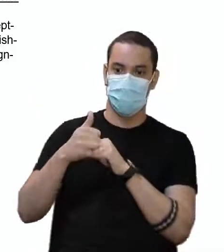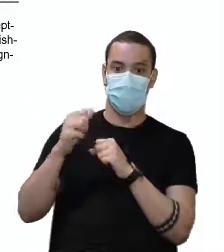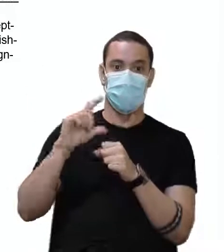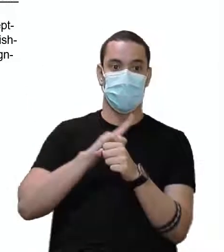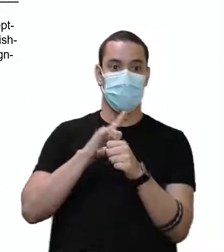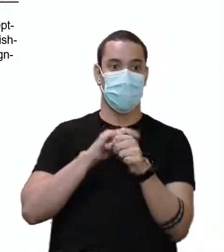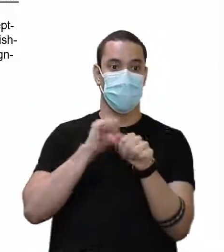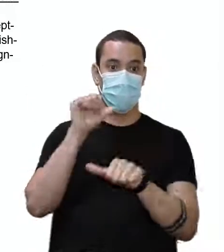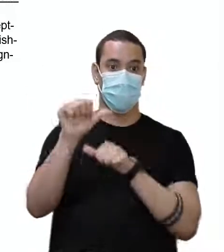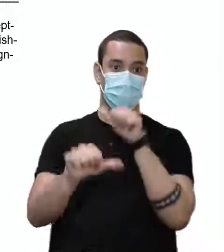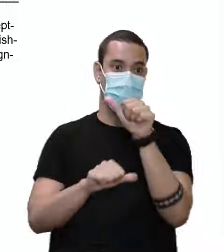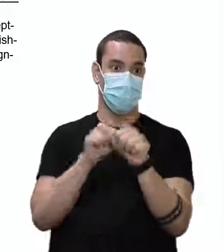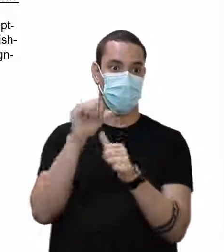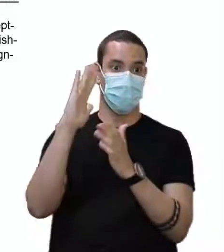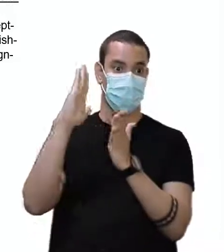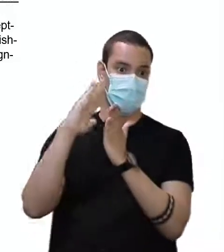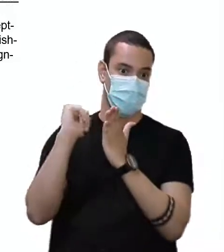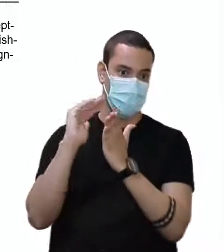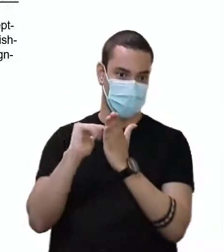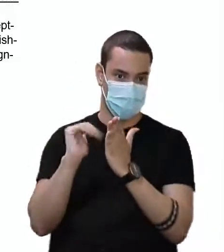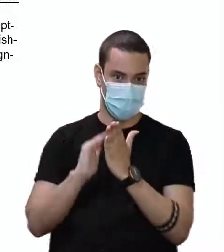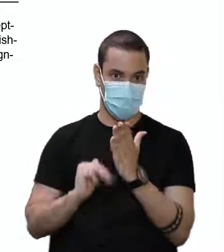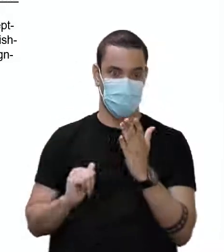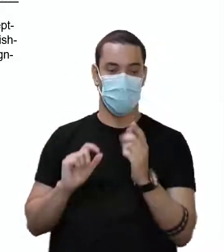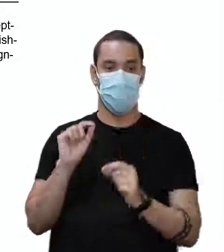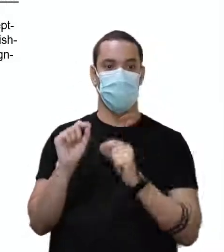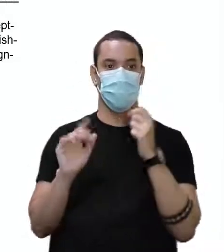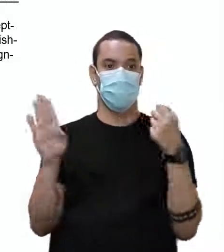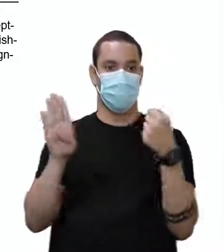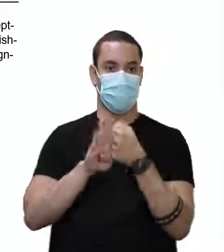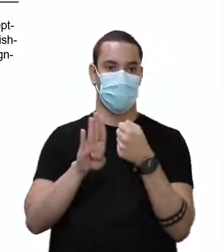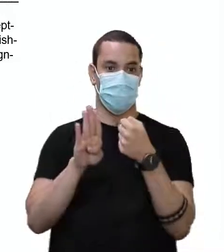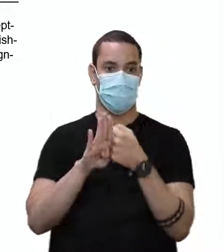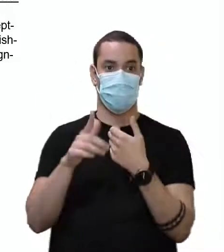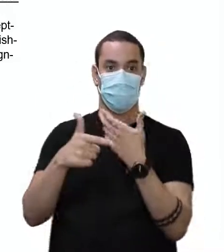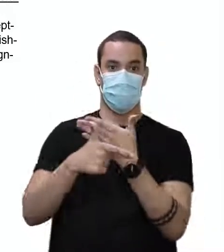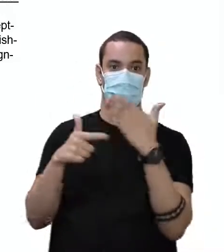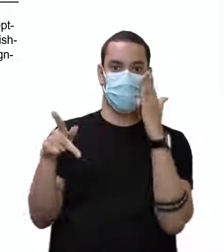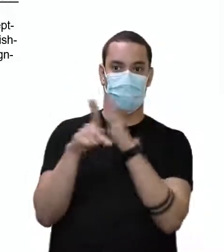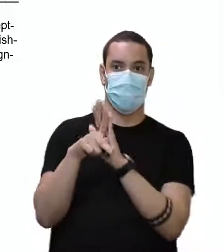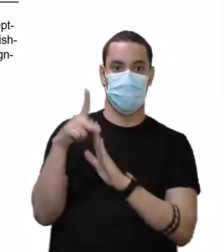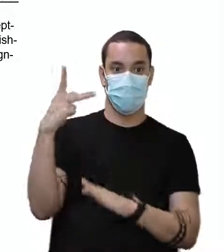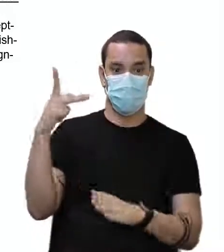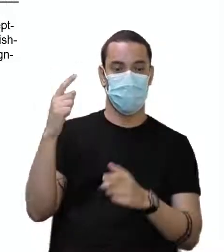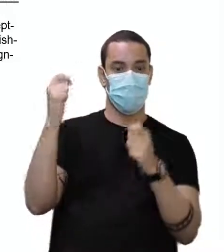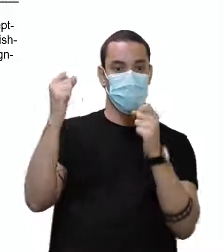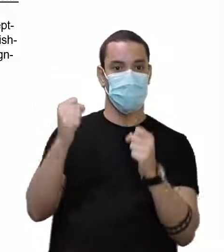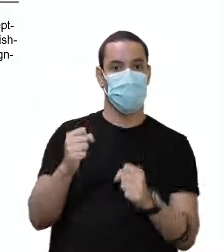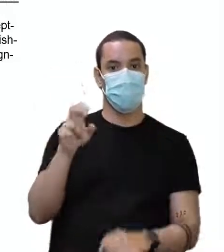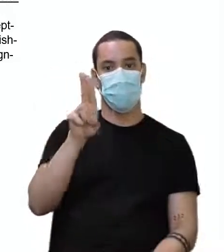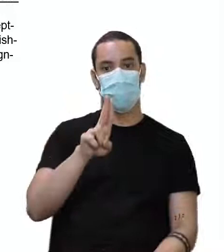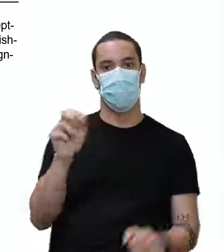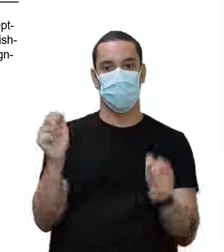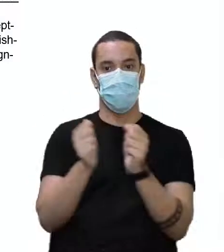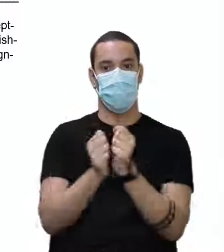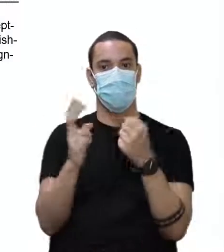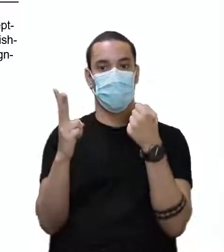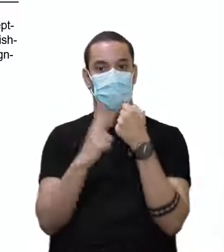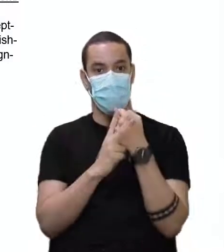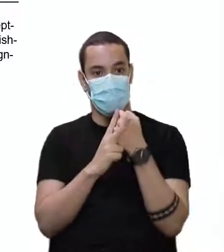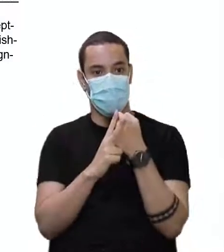modifica os substantivos. É o papel do adjetivo. Pode ser usado com verbos